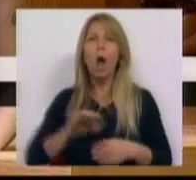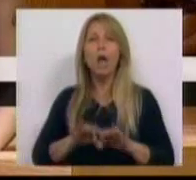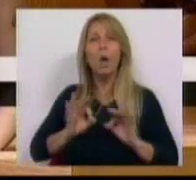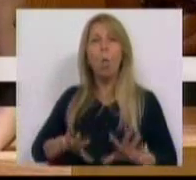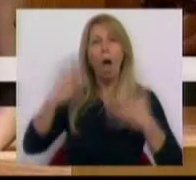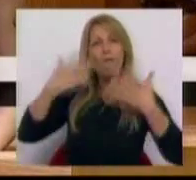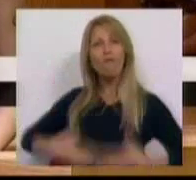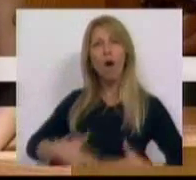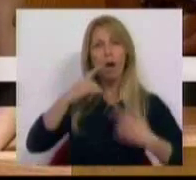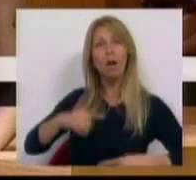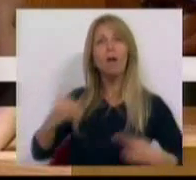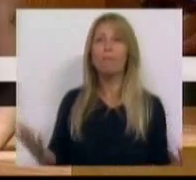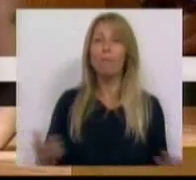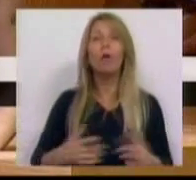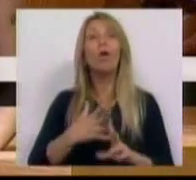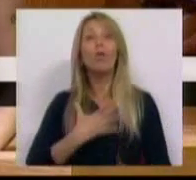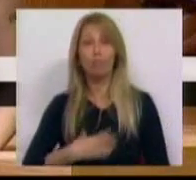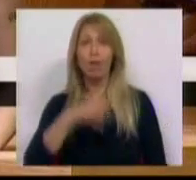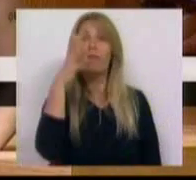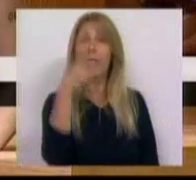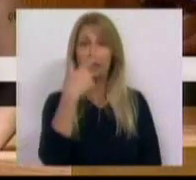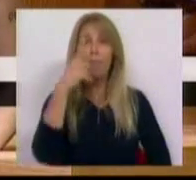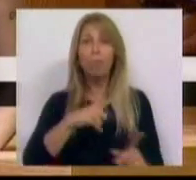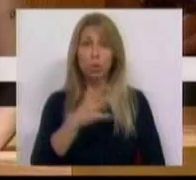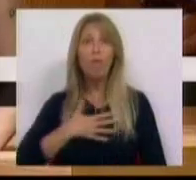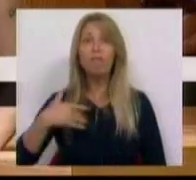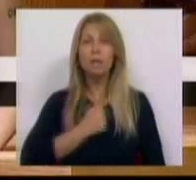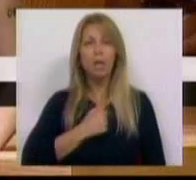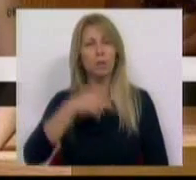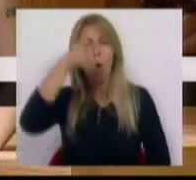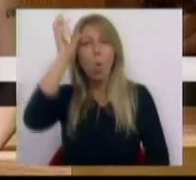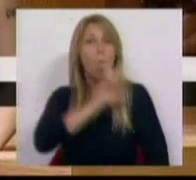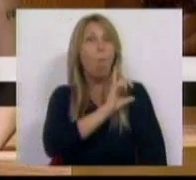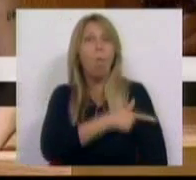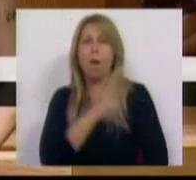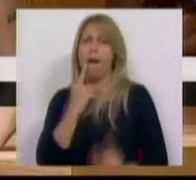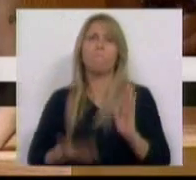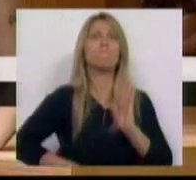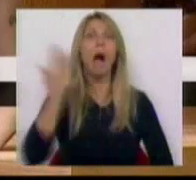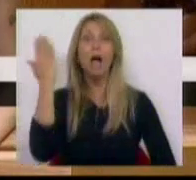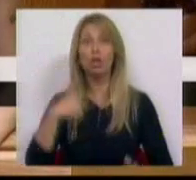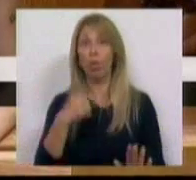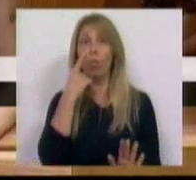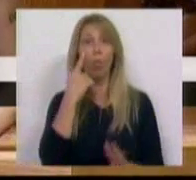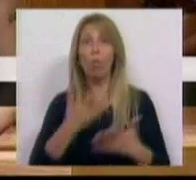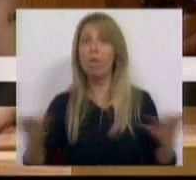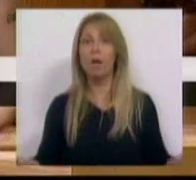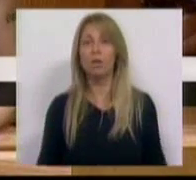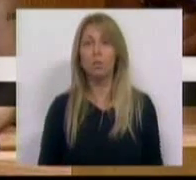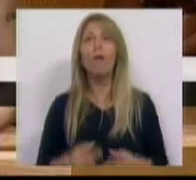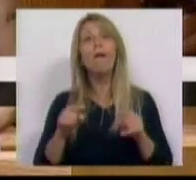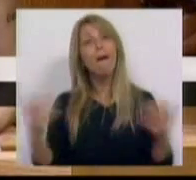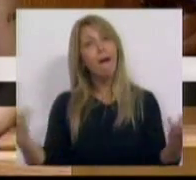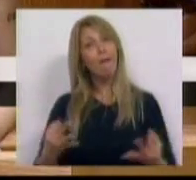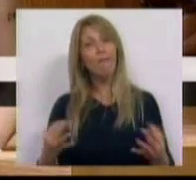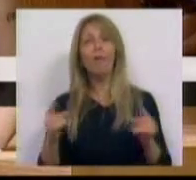que os transexuais são as pessoas mais corajosas que conheço. Que lhes seja reconhecido este sinal legal, que vai certamente muito para